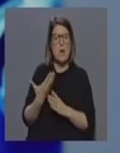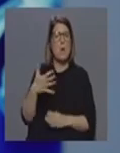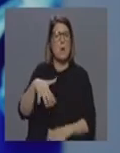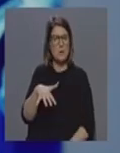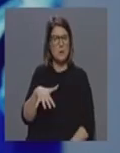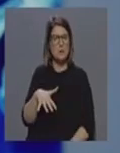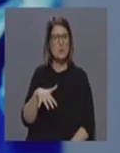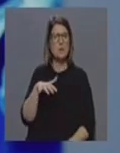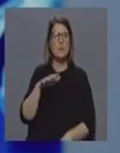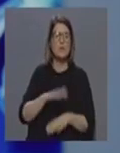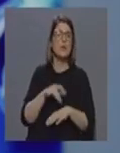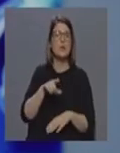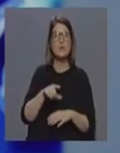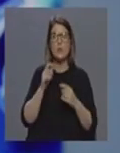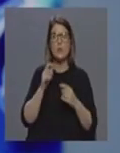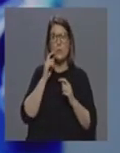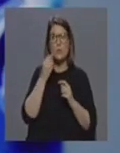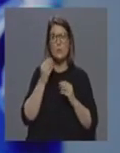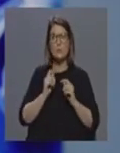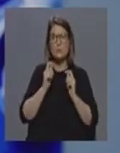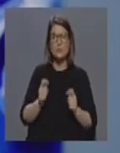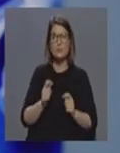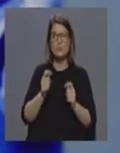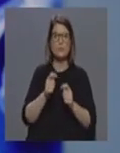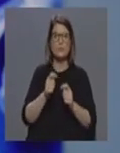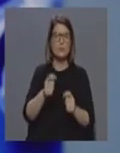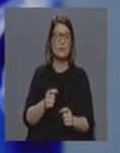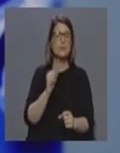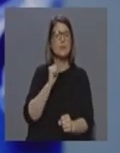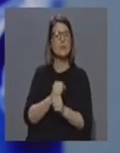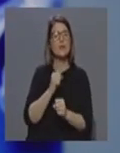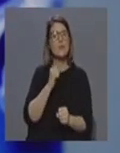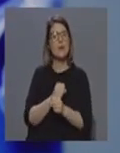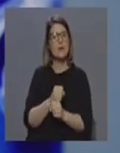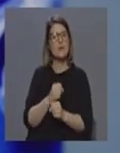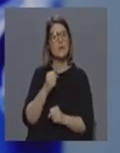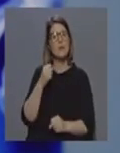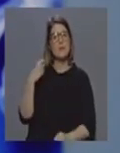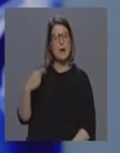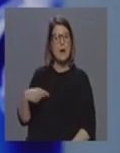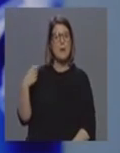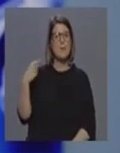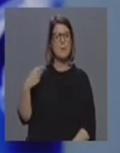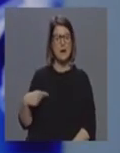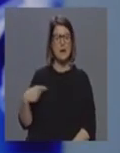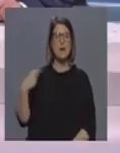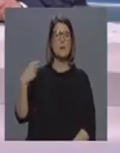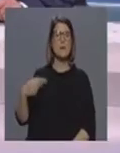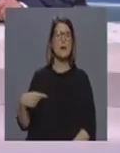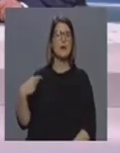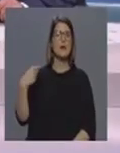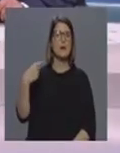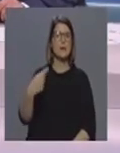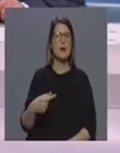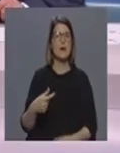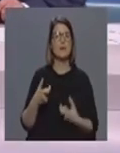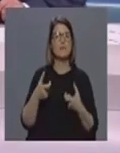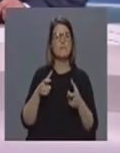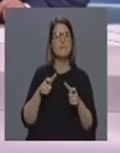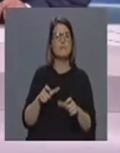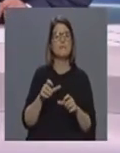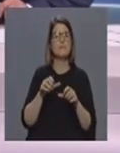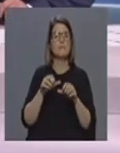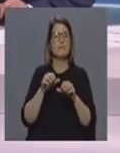das suas vias de transmissão, nomeadamente, e, portanto, é um trabalho que está a fazer diariamente de contingência, de